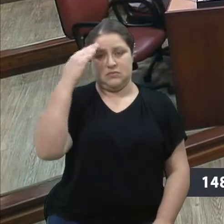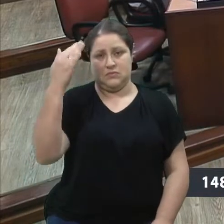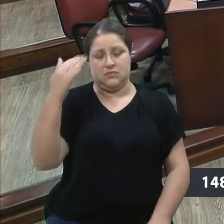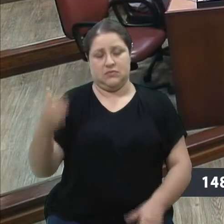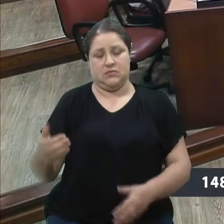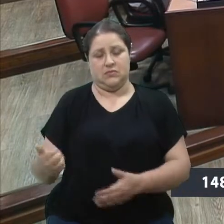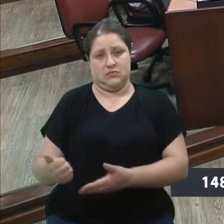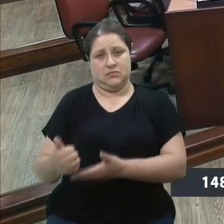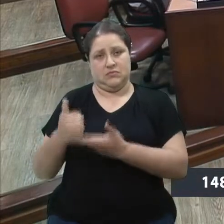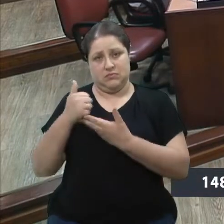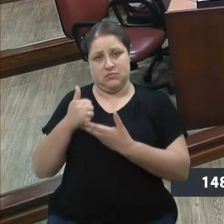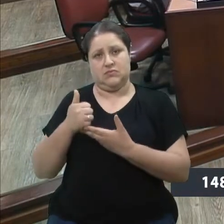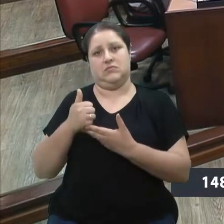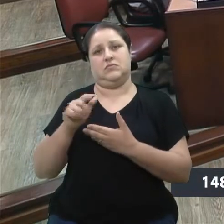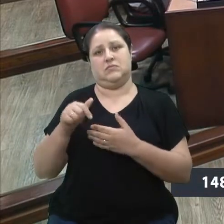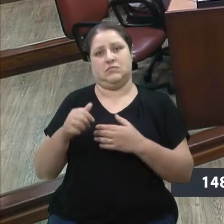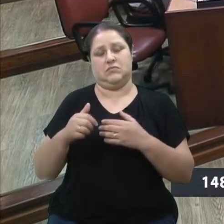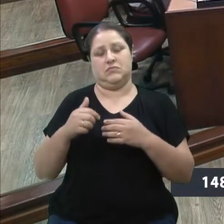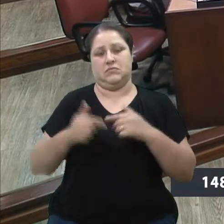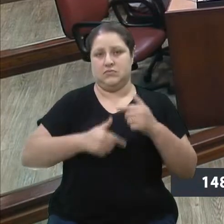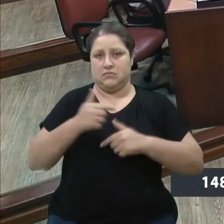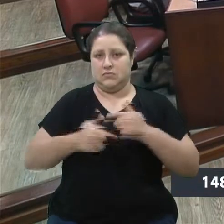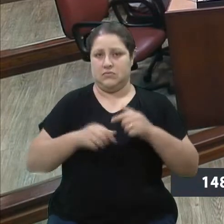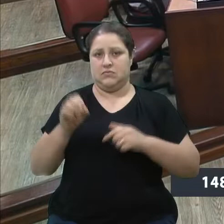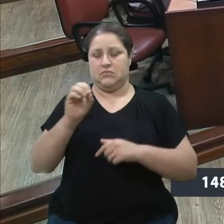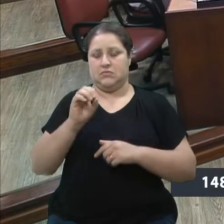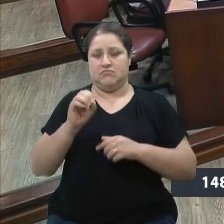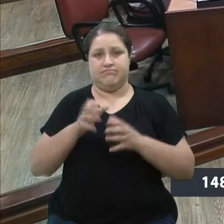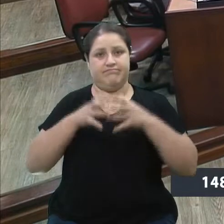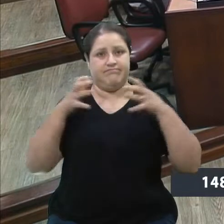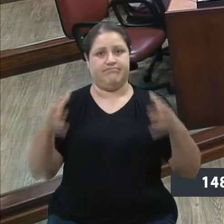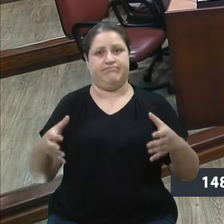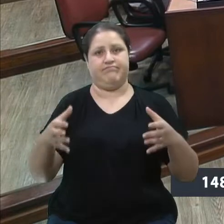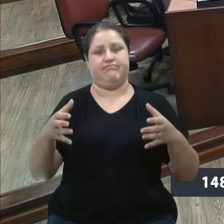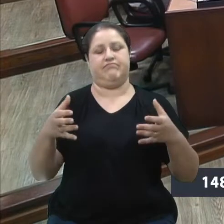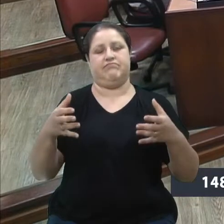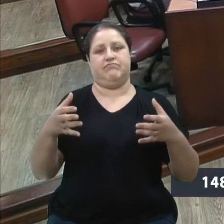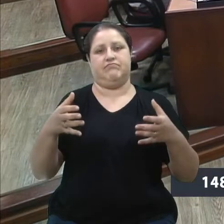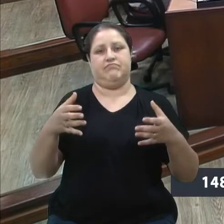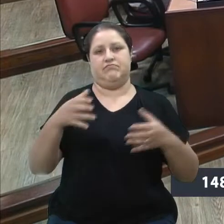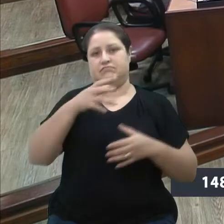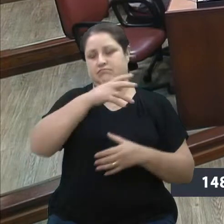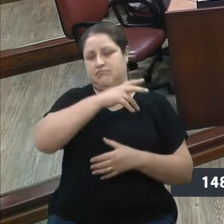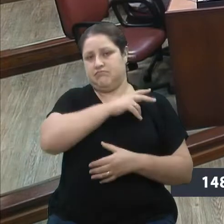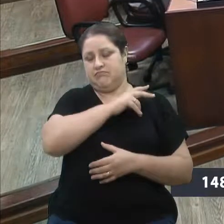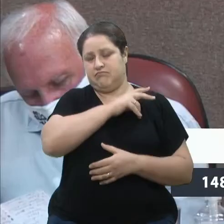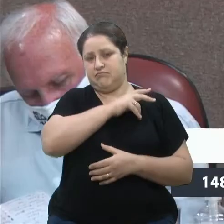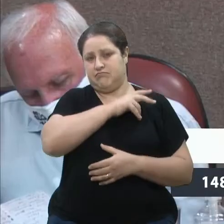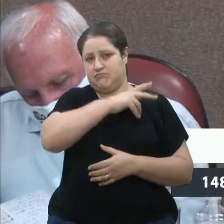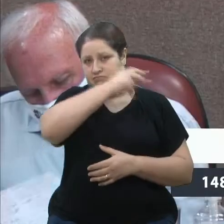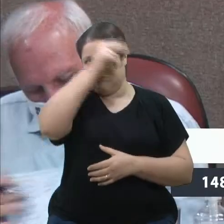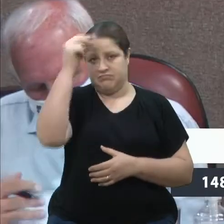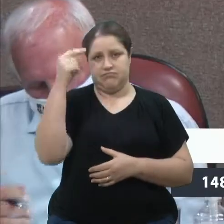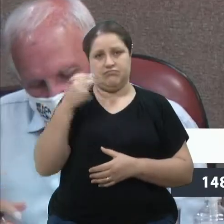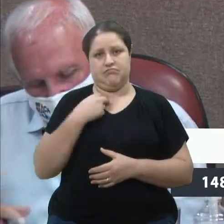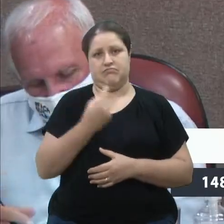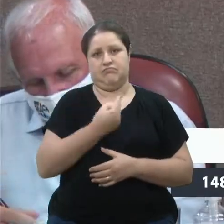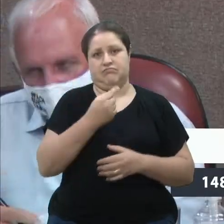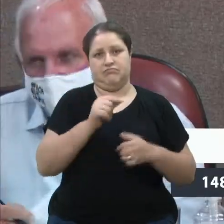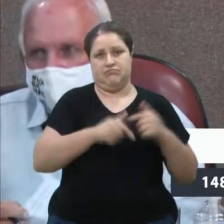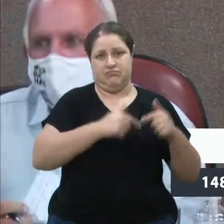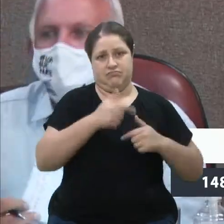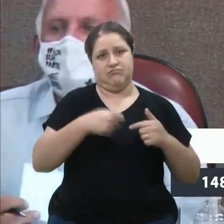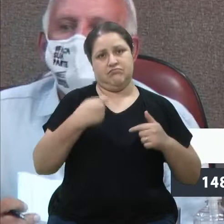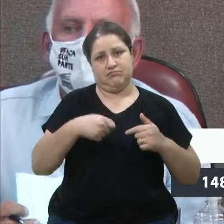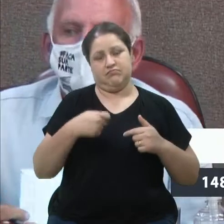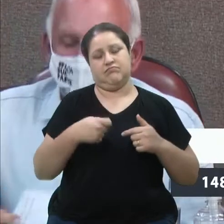não tem condições de fazer sozinho e precisa de uma PPP, precisa de parceria público-privado. E a gente já tem